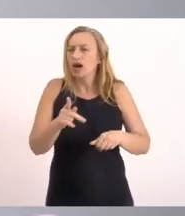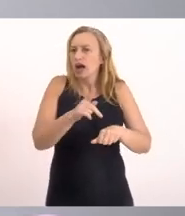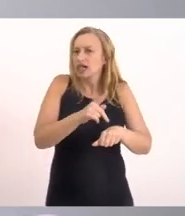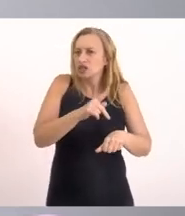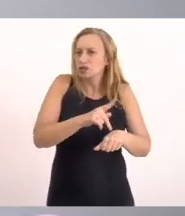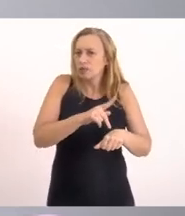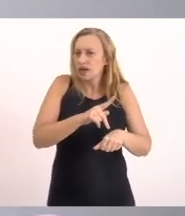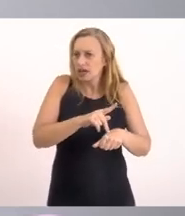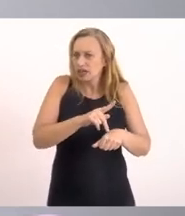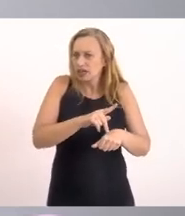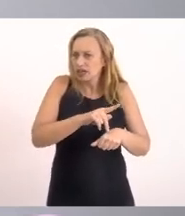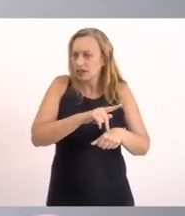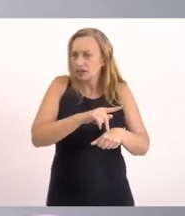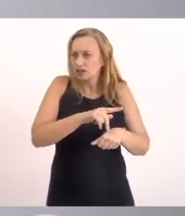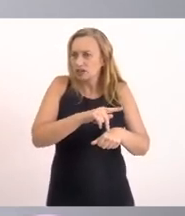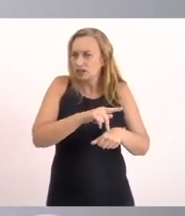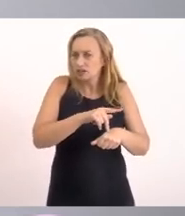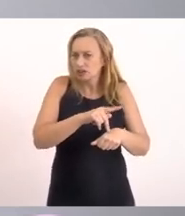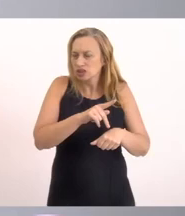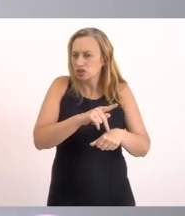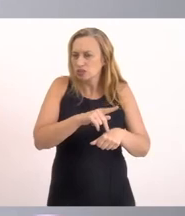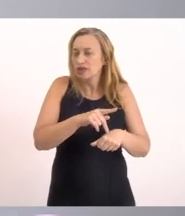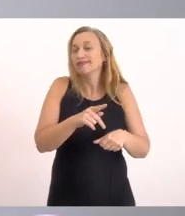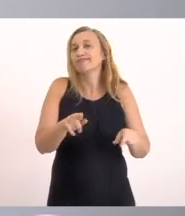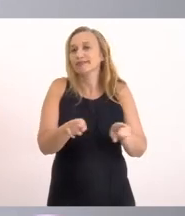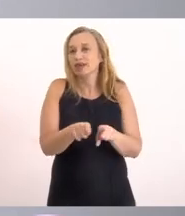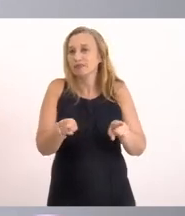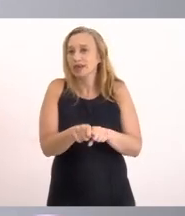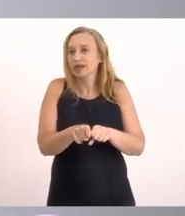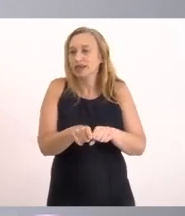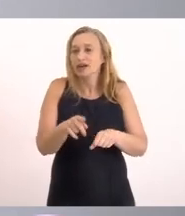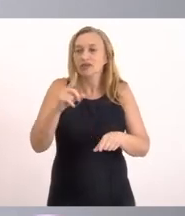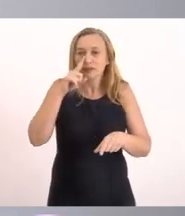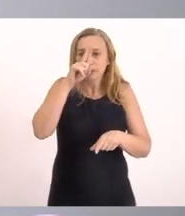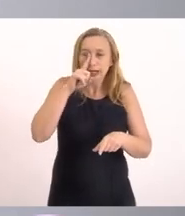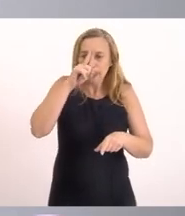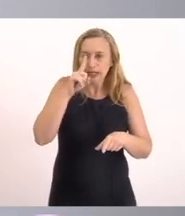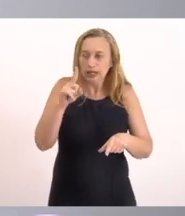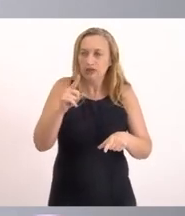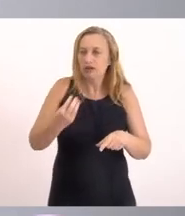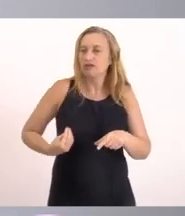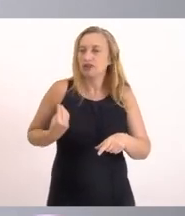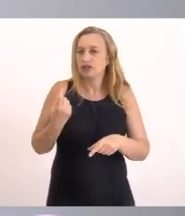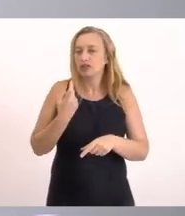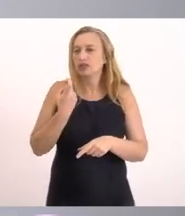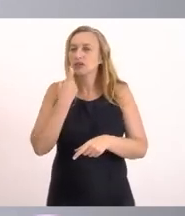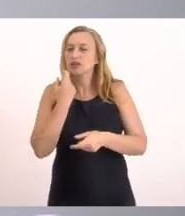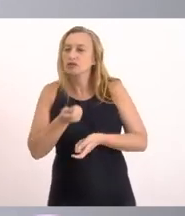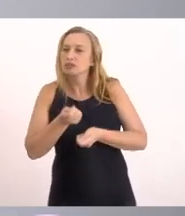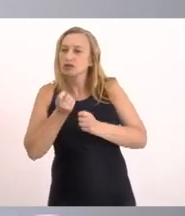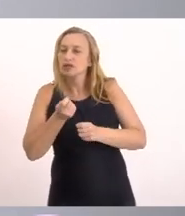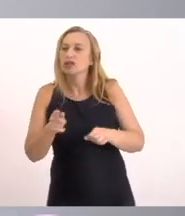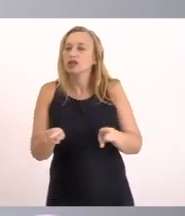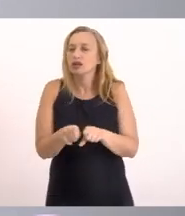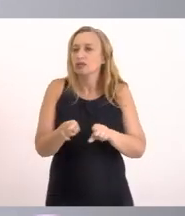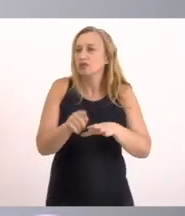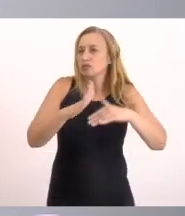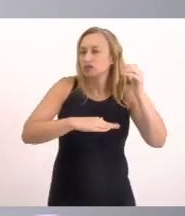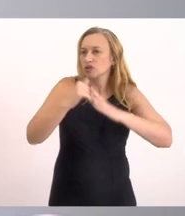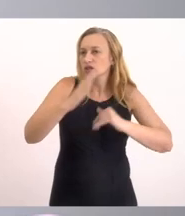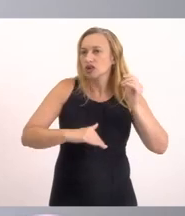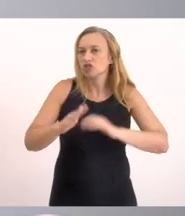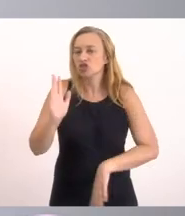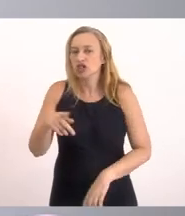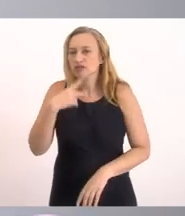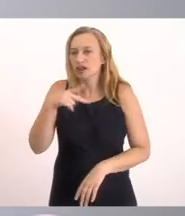rolaram E ficaram No meio do canal Também estavam Colocando em risco A vida dos pescadores E profissionais Como eu aqui declarei A lagoa